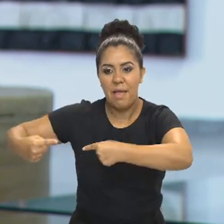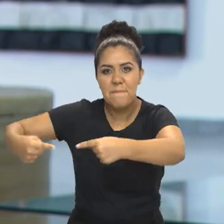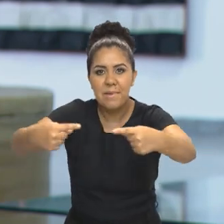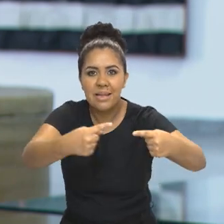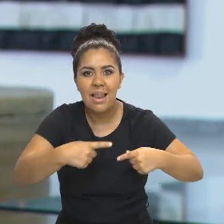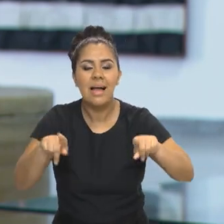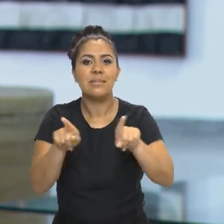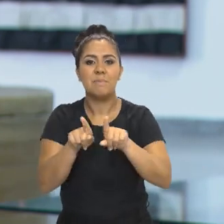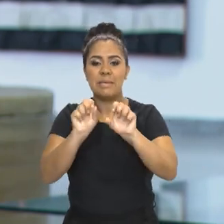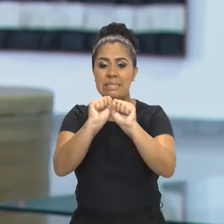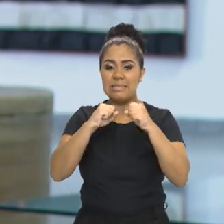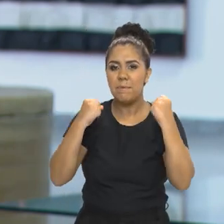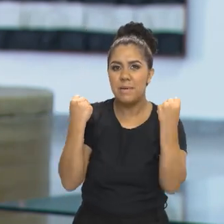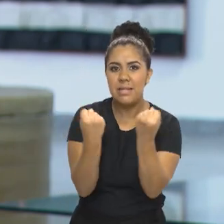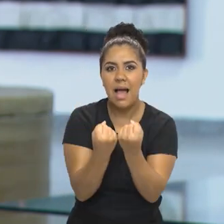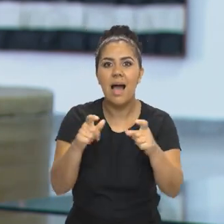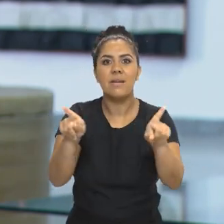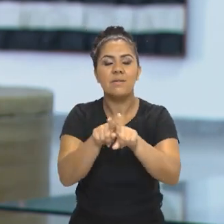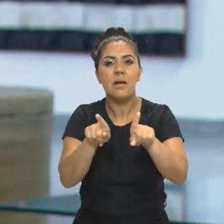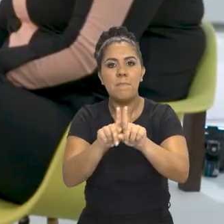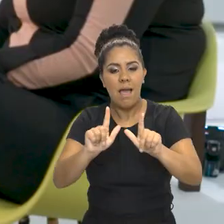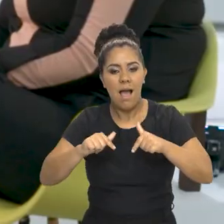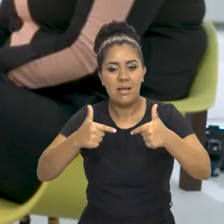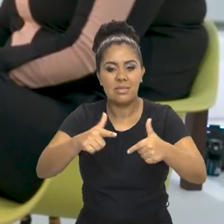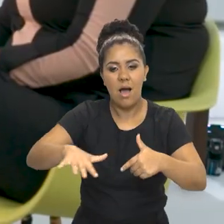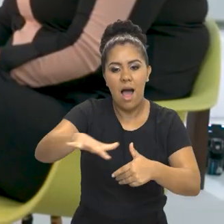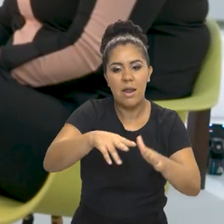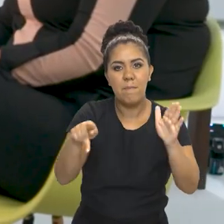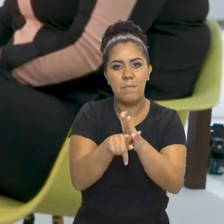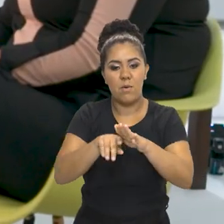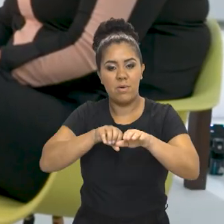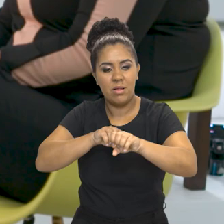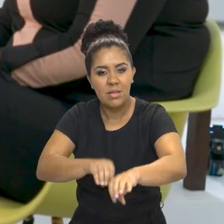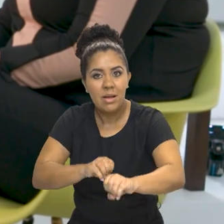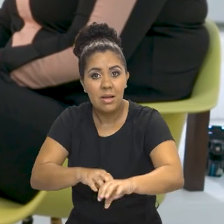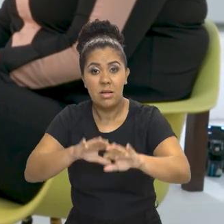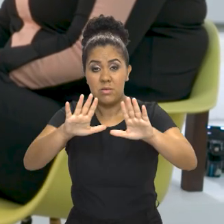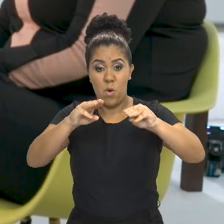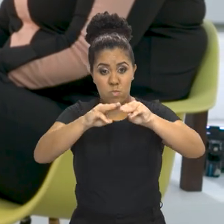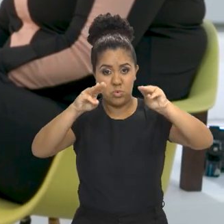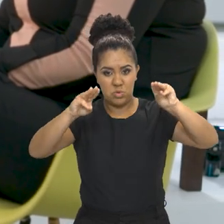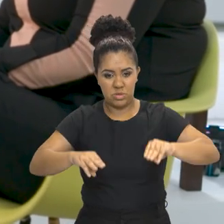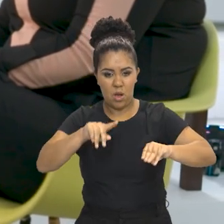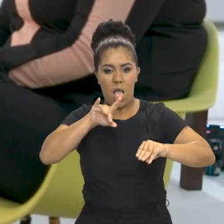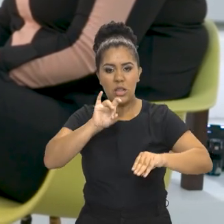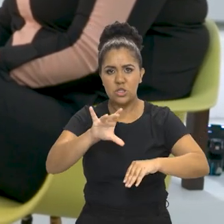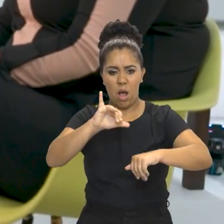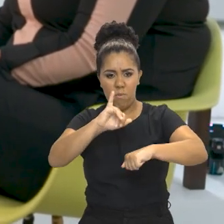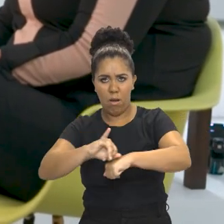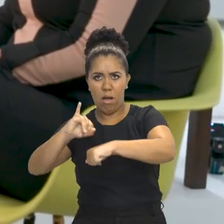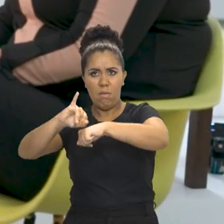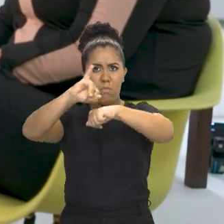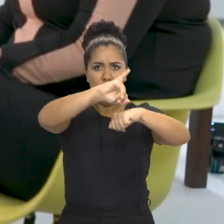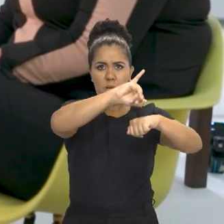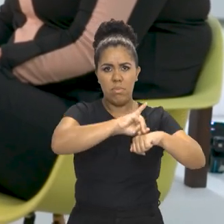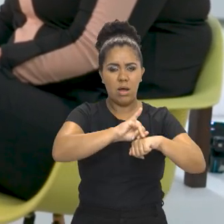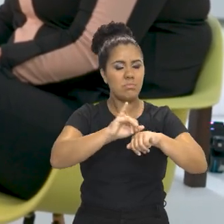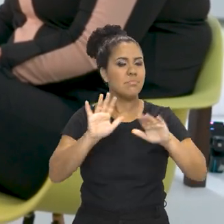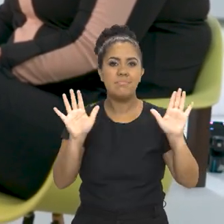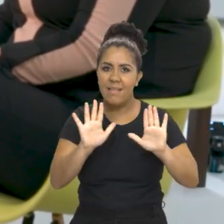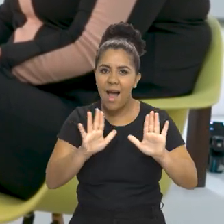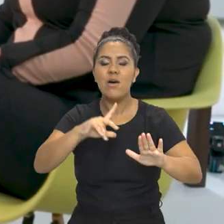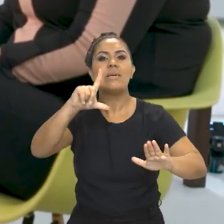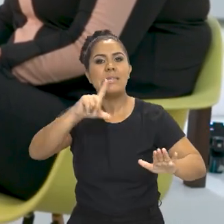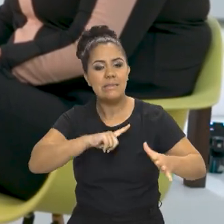seminários, ações educativas. Então, o museu não é só a exposição, não é só uma exposição que está ali de uma forma permanente.